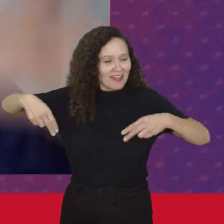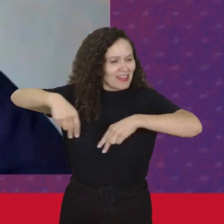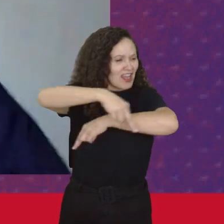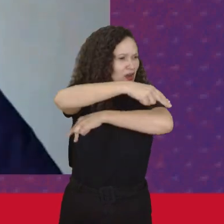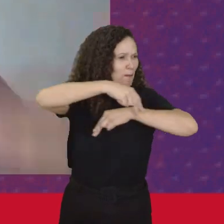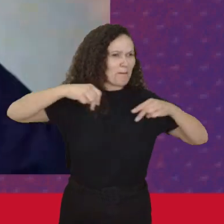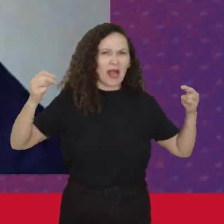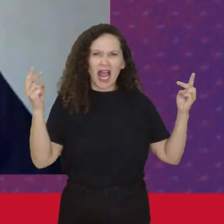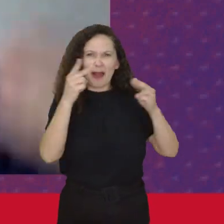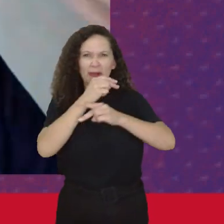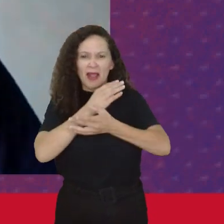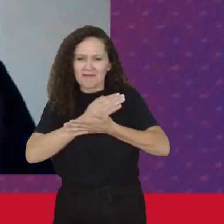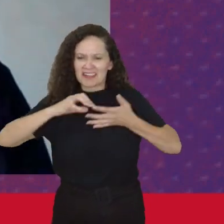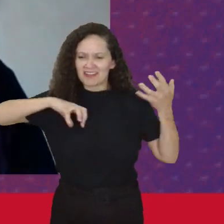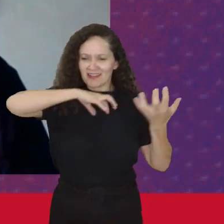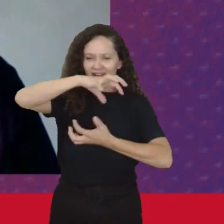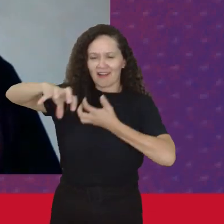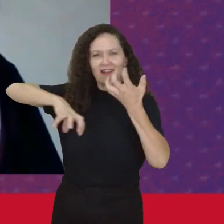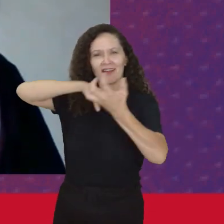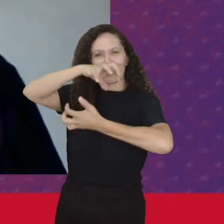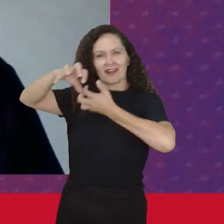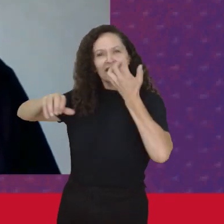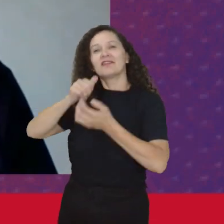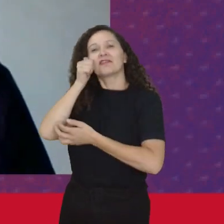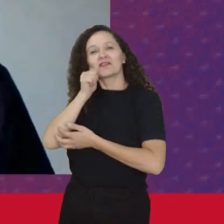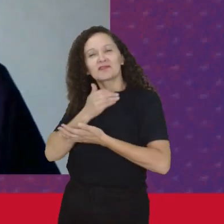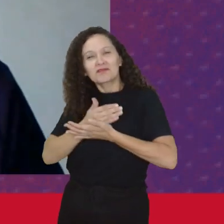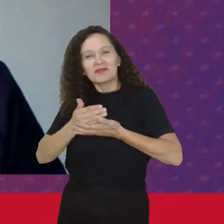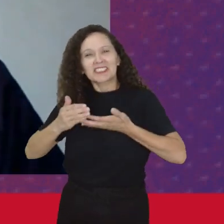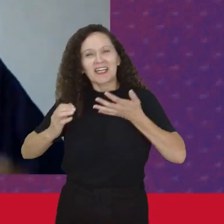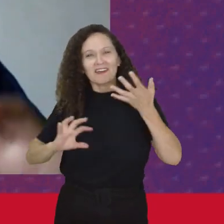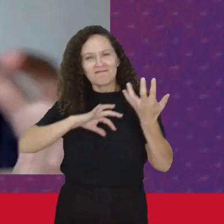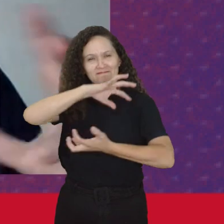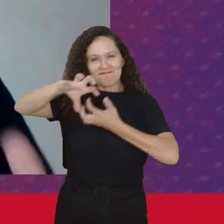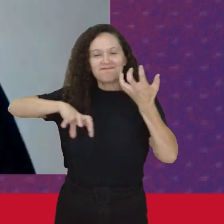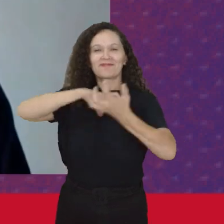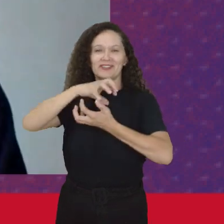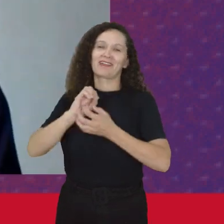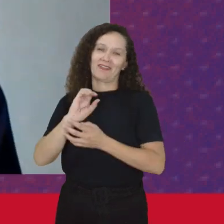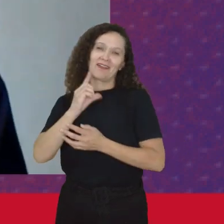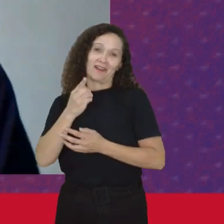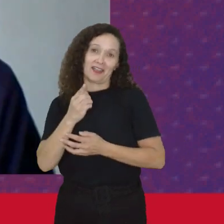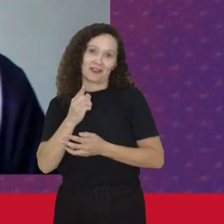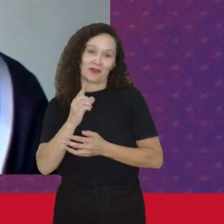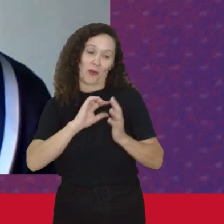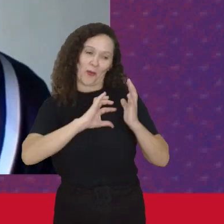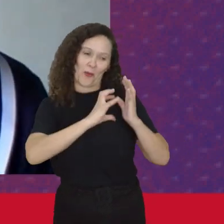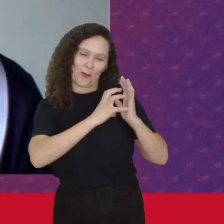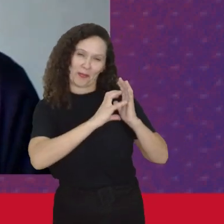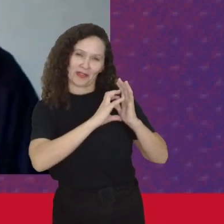começaram Uma greve geral E começaram A revolução E é claro Que o partido